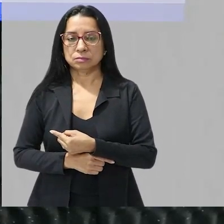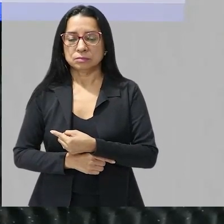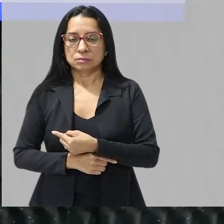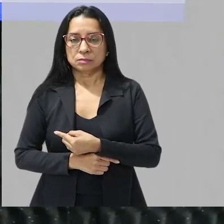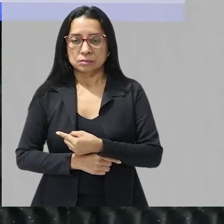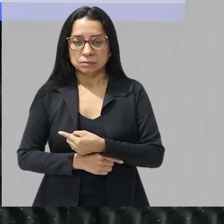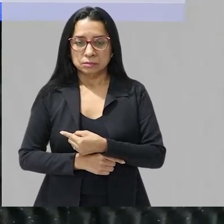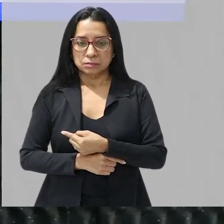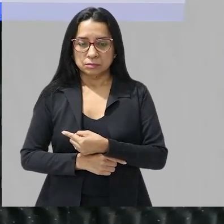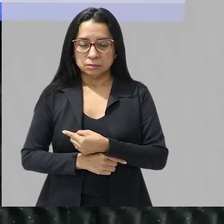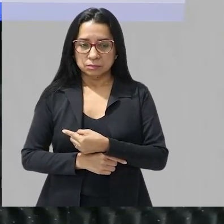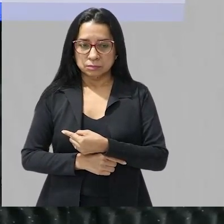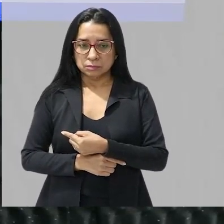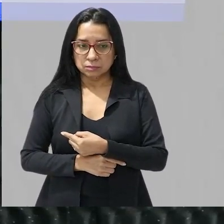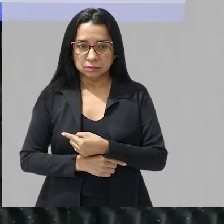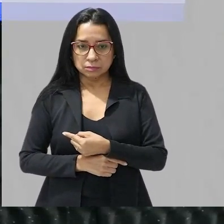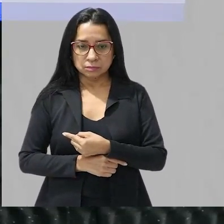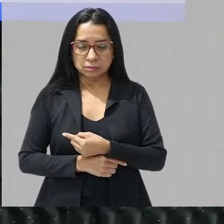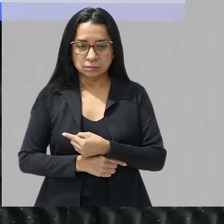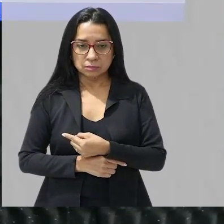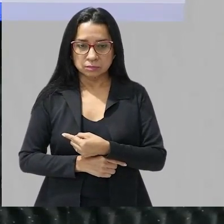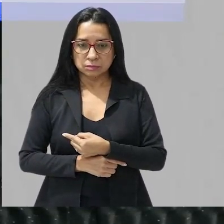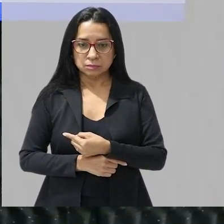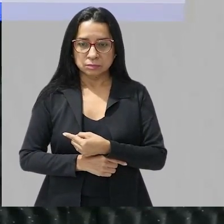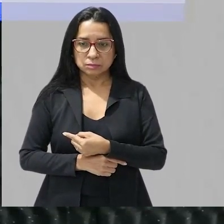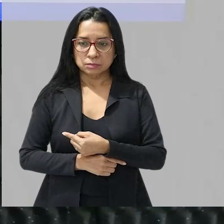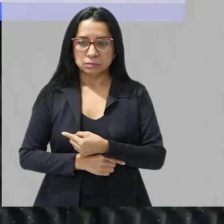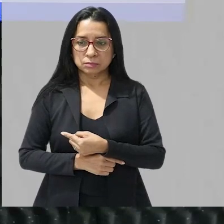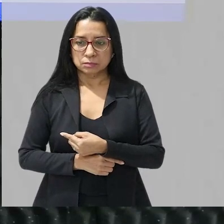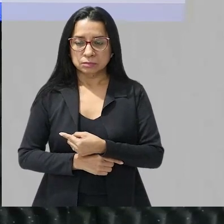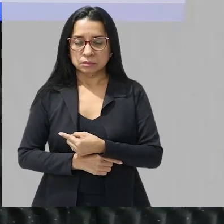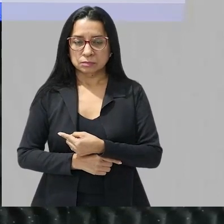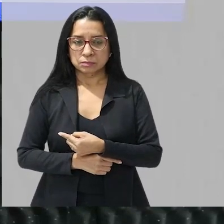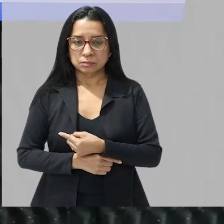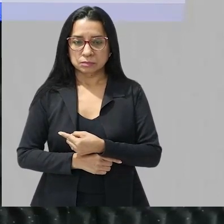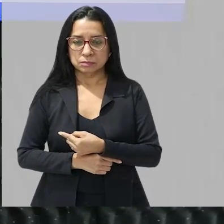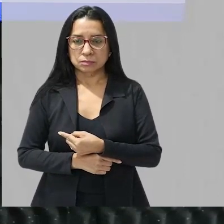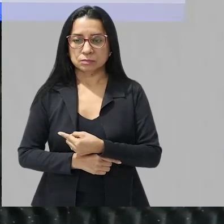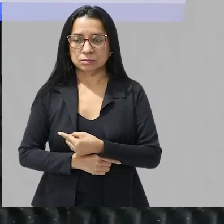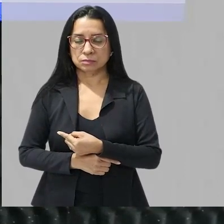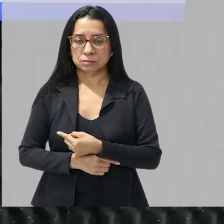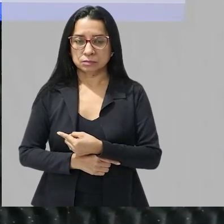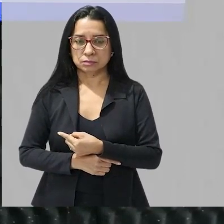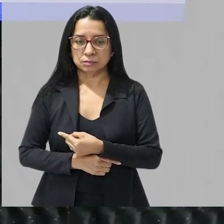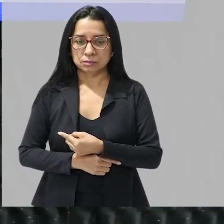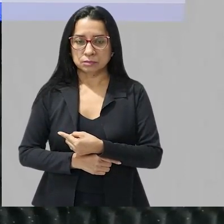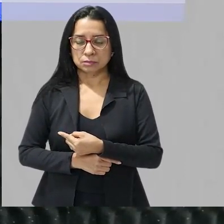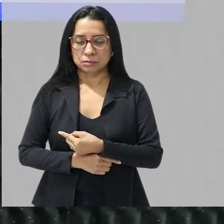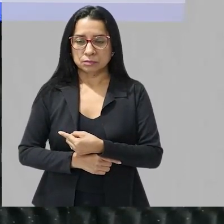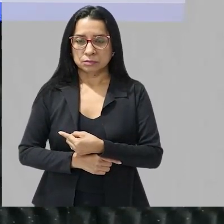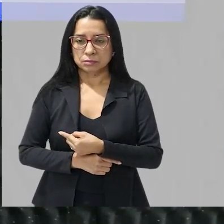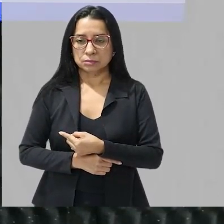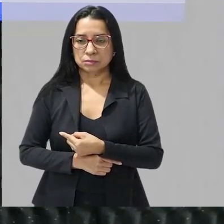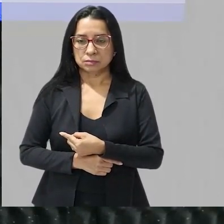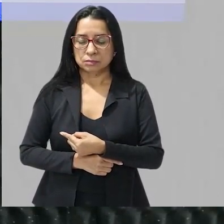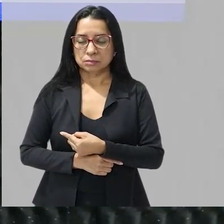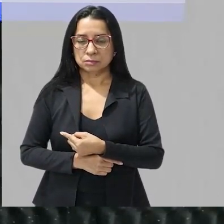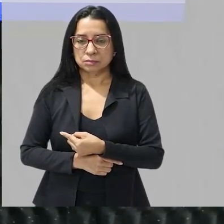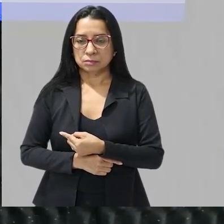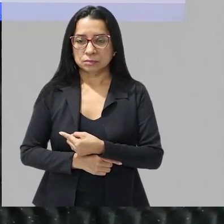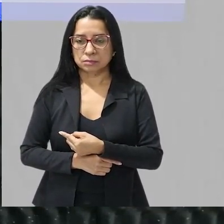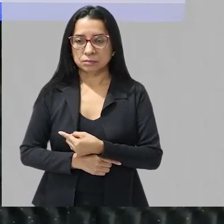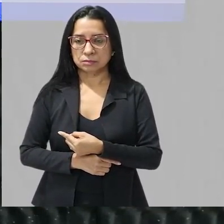açúcar criando estruturas que reagem mais facilmente acelerando a reação uma maneira de